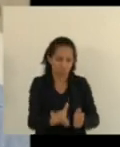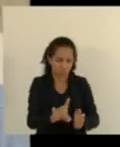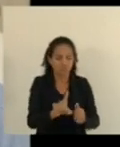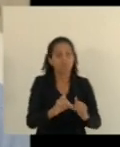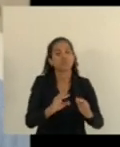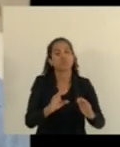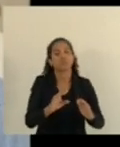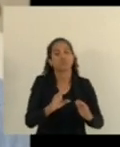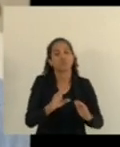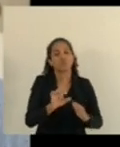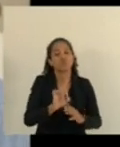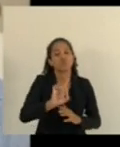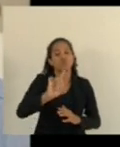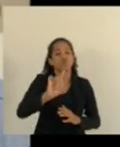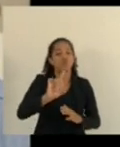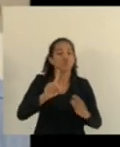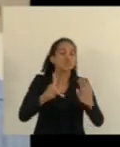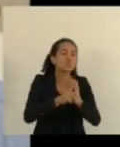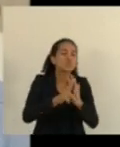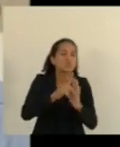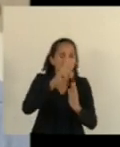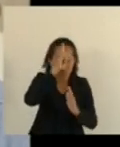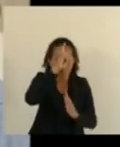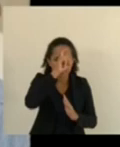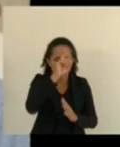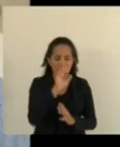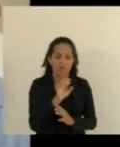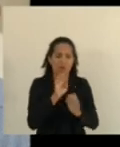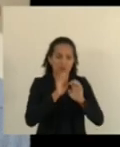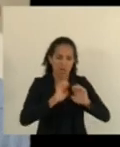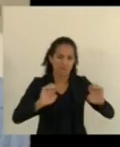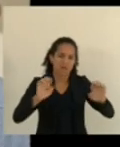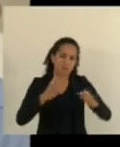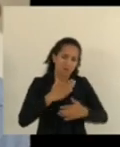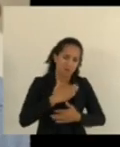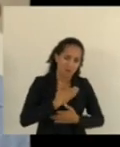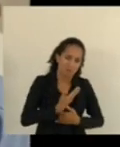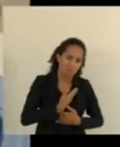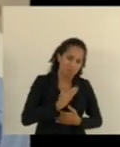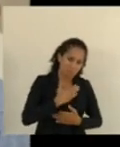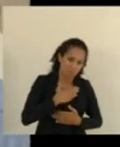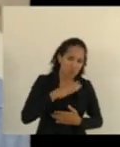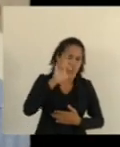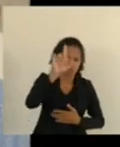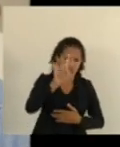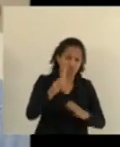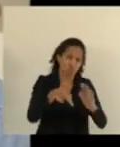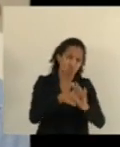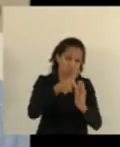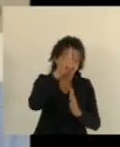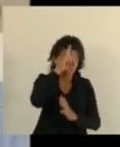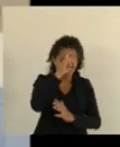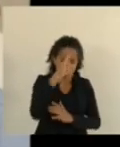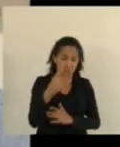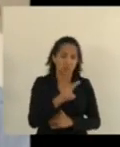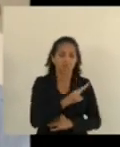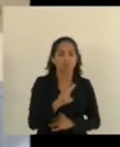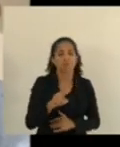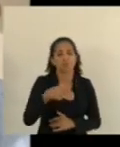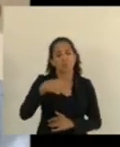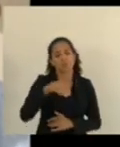evangélico o ilustre amigo e companheiro e diretor Jati Moreira